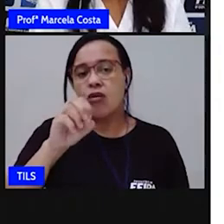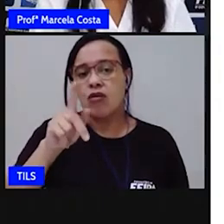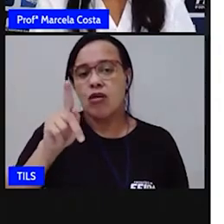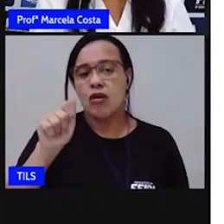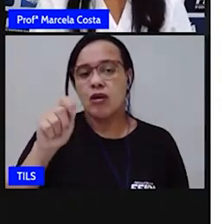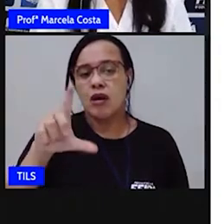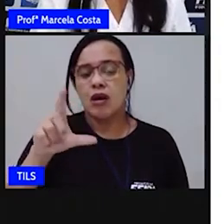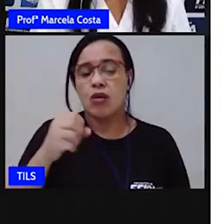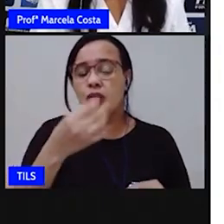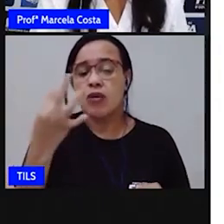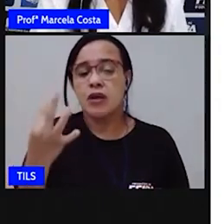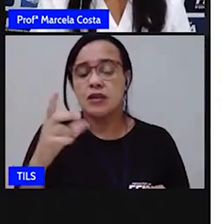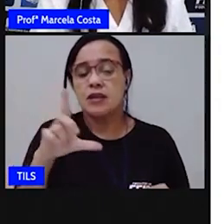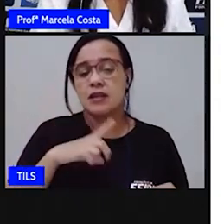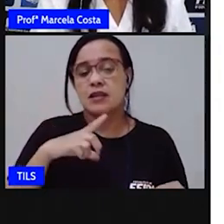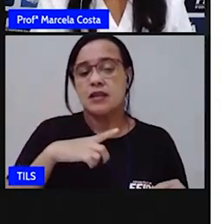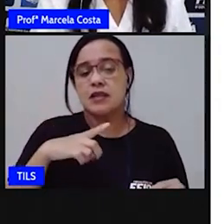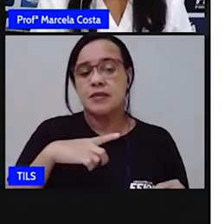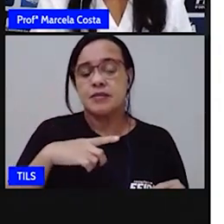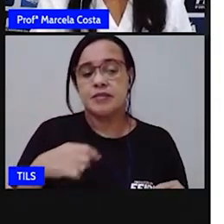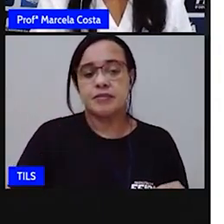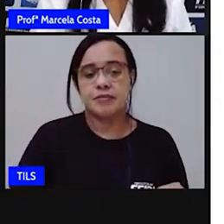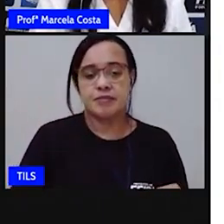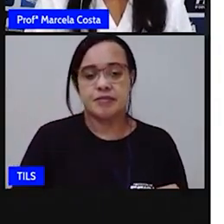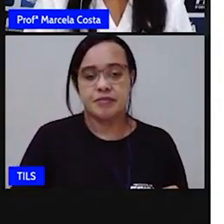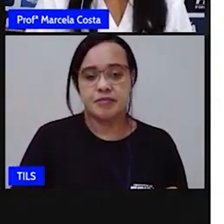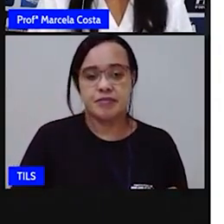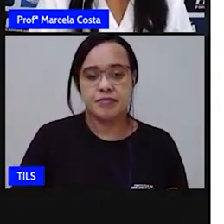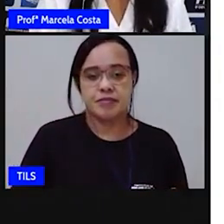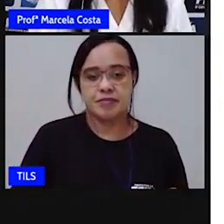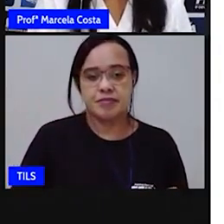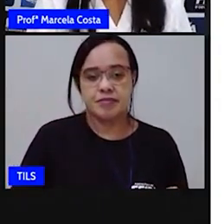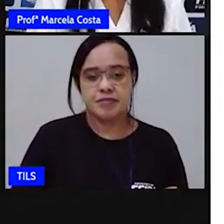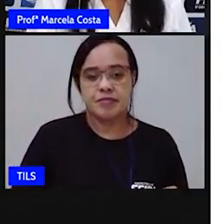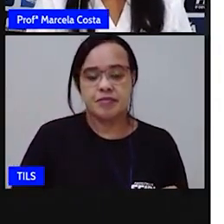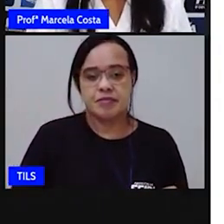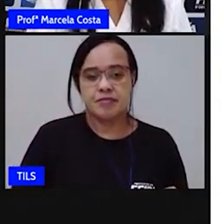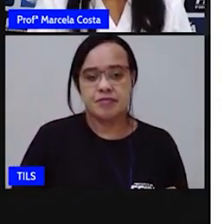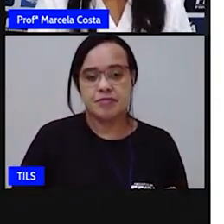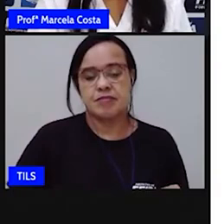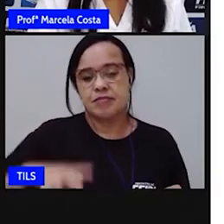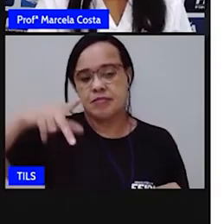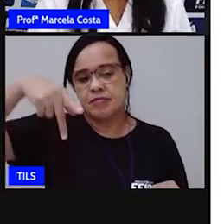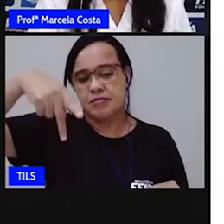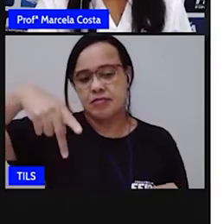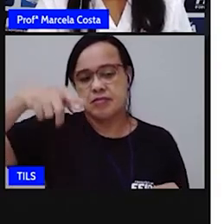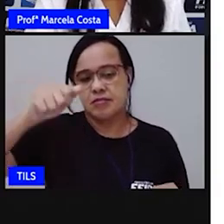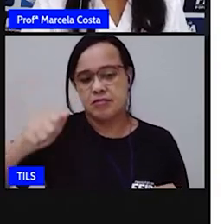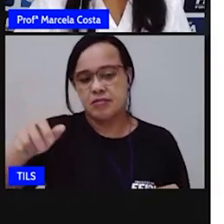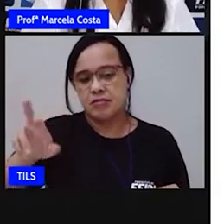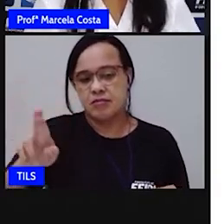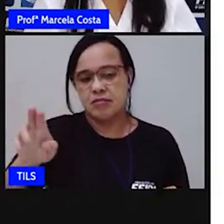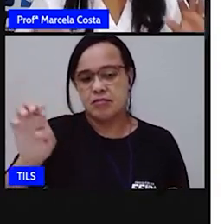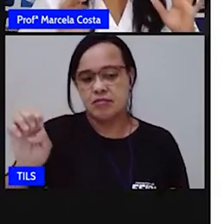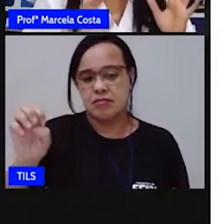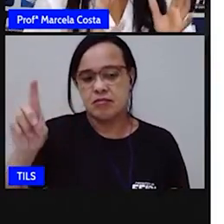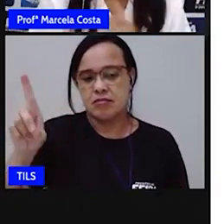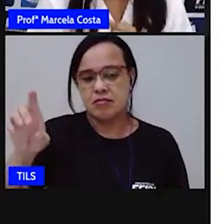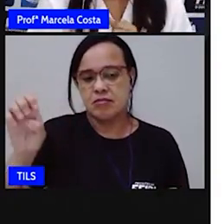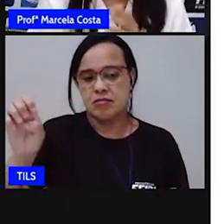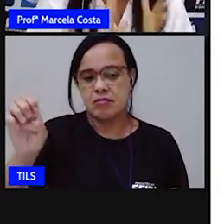Quantas sílabas tem a palavra parede? A gente já viu, ó.